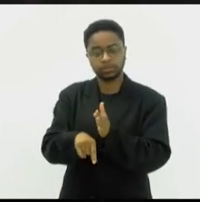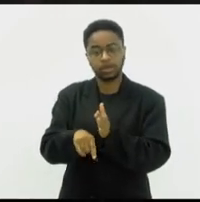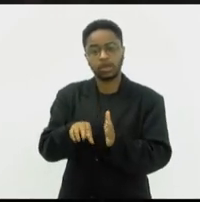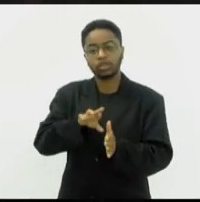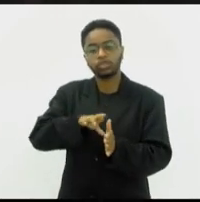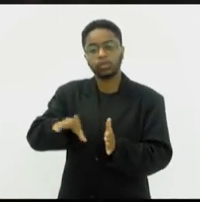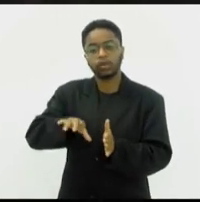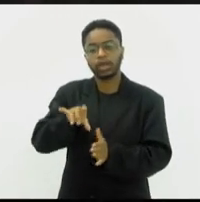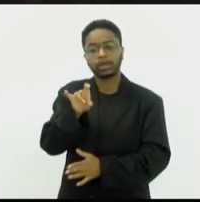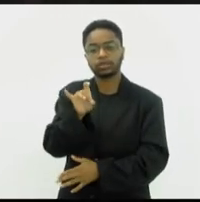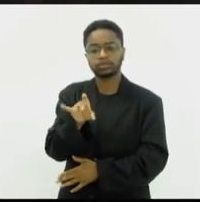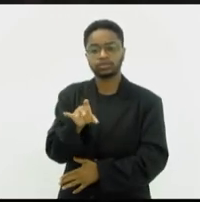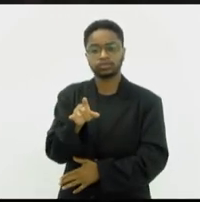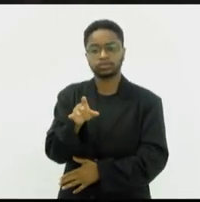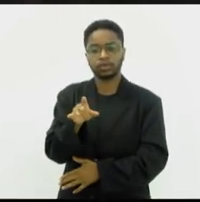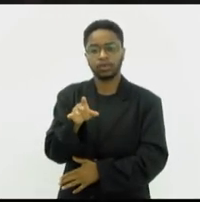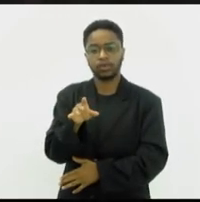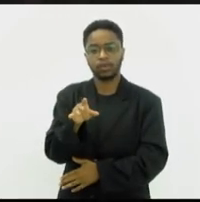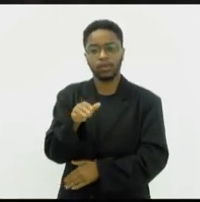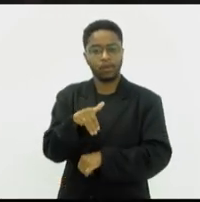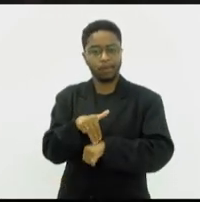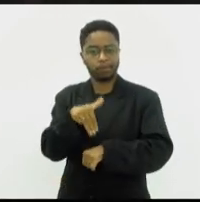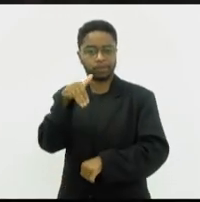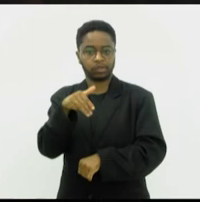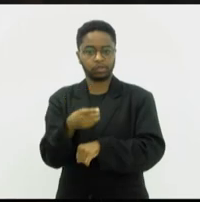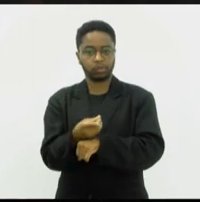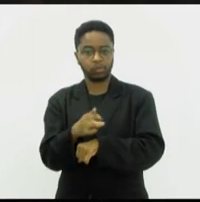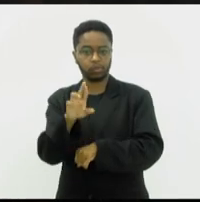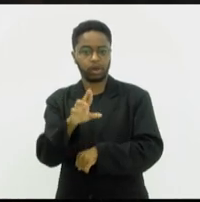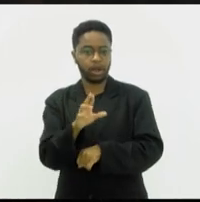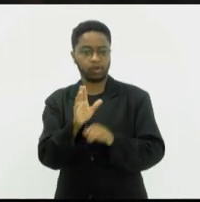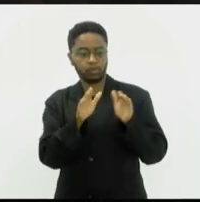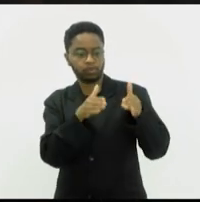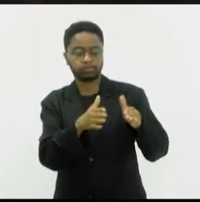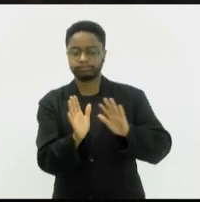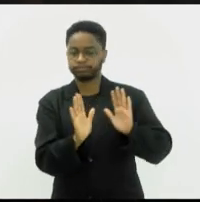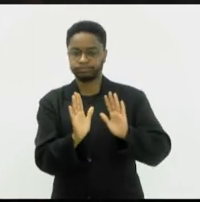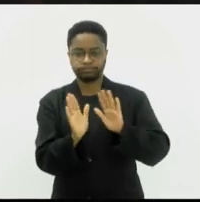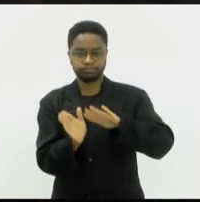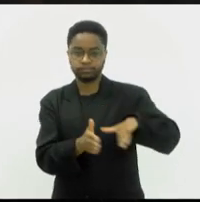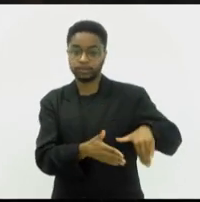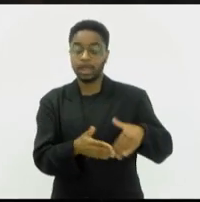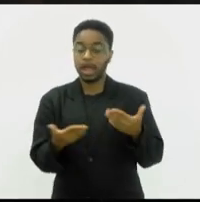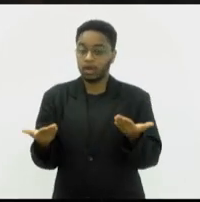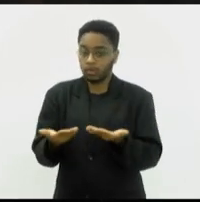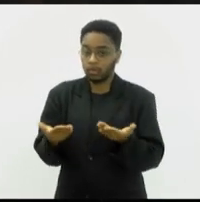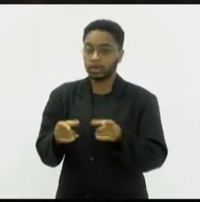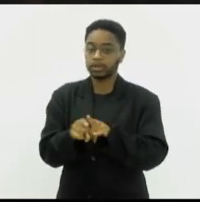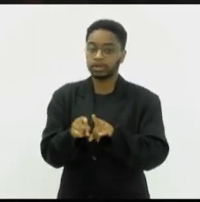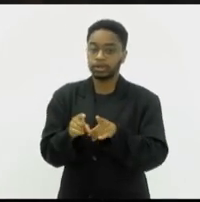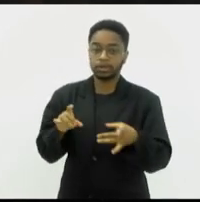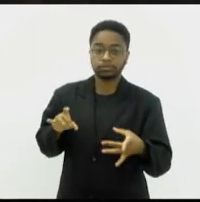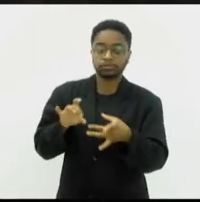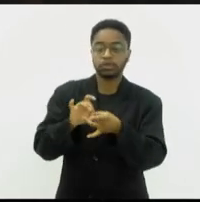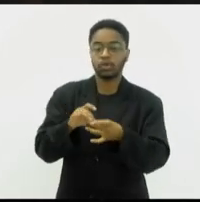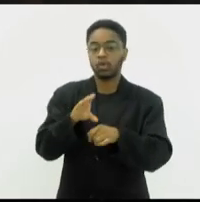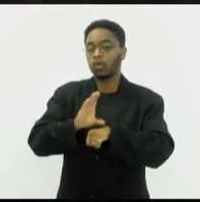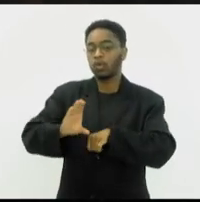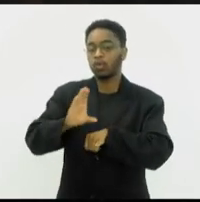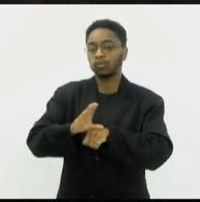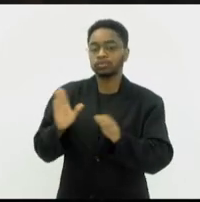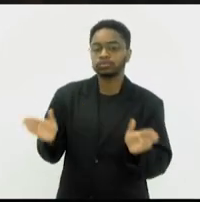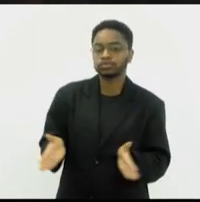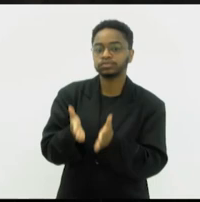de ser só nos mestrados e doutorados e passa a ser um curso de